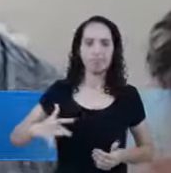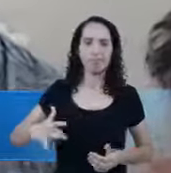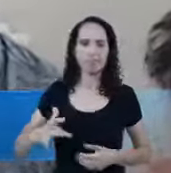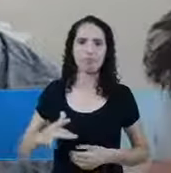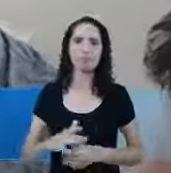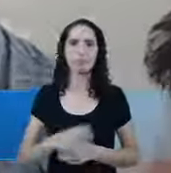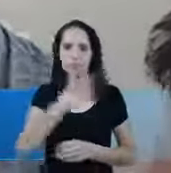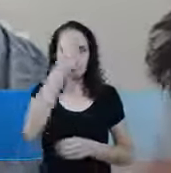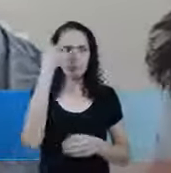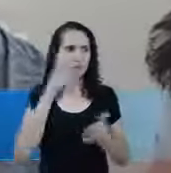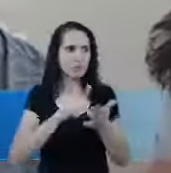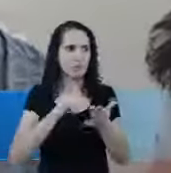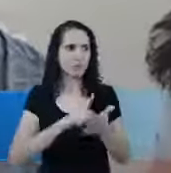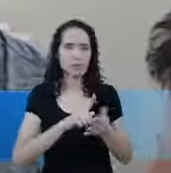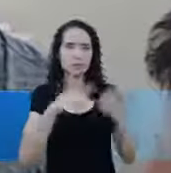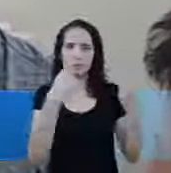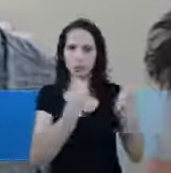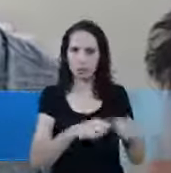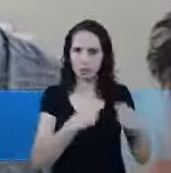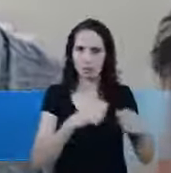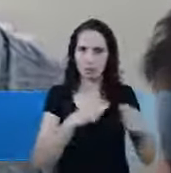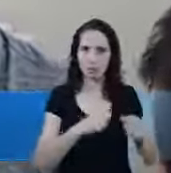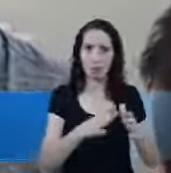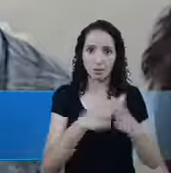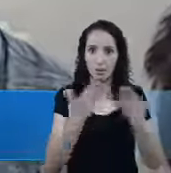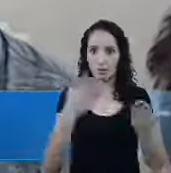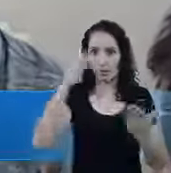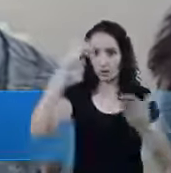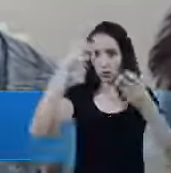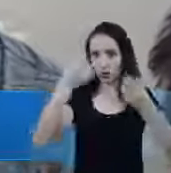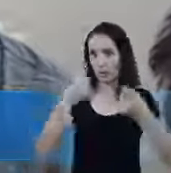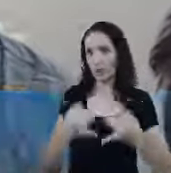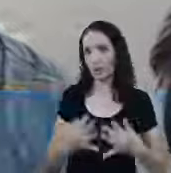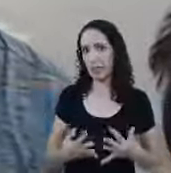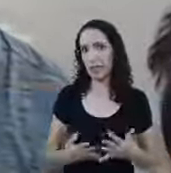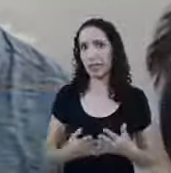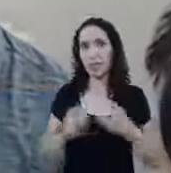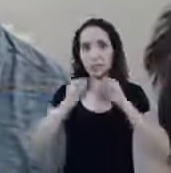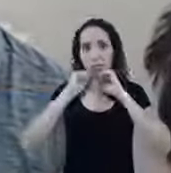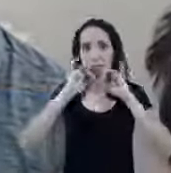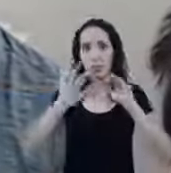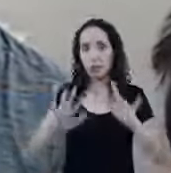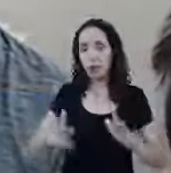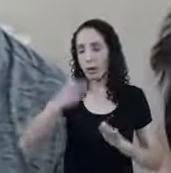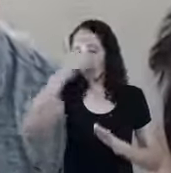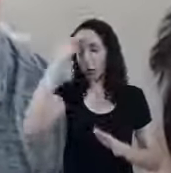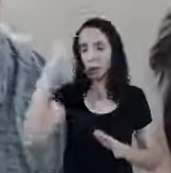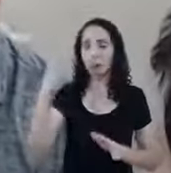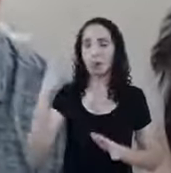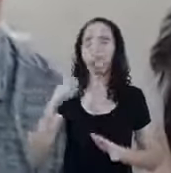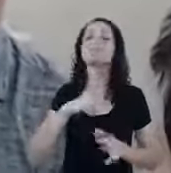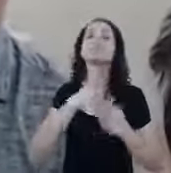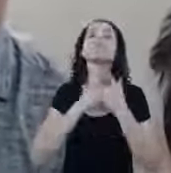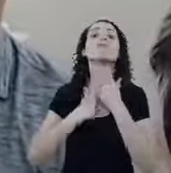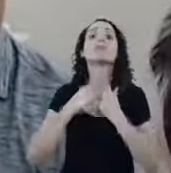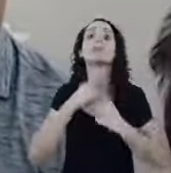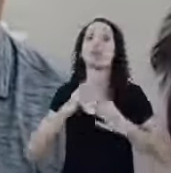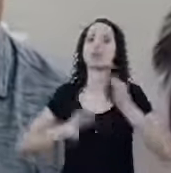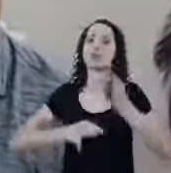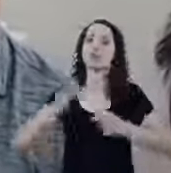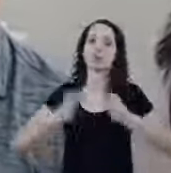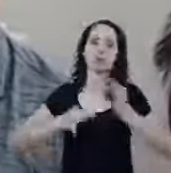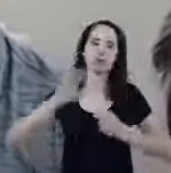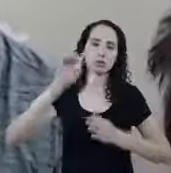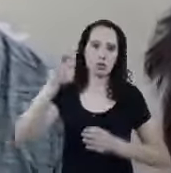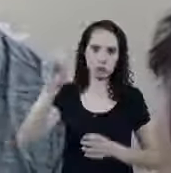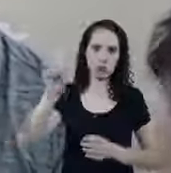necessitado A Bíblia diz que Bem-aventurados Felizes aqueles Que tem fome E sede da justiça de Deus Nossa felicidade